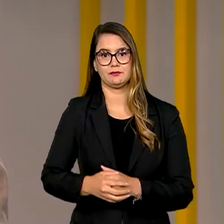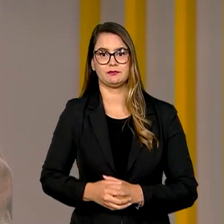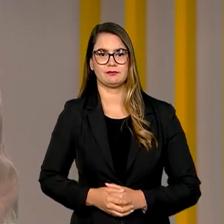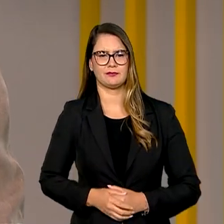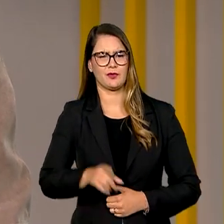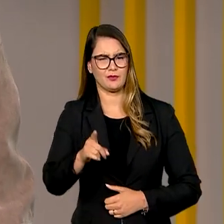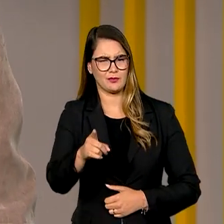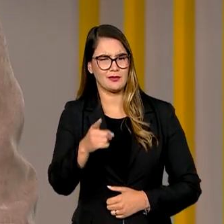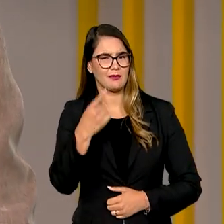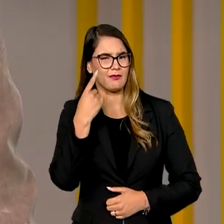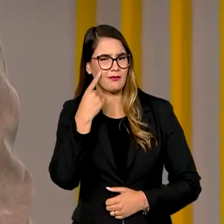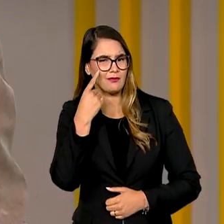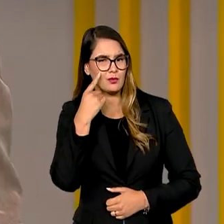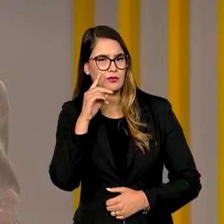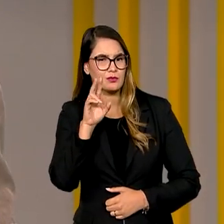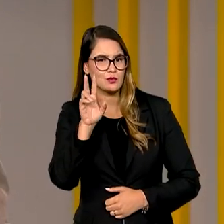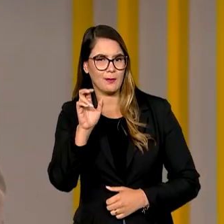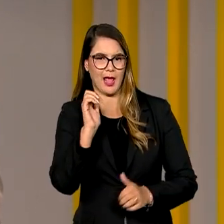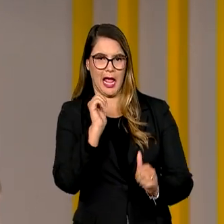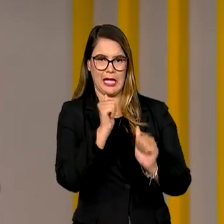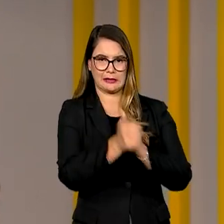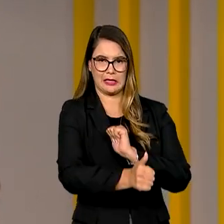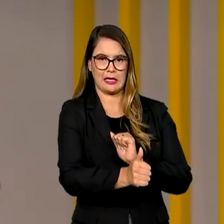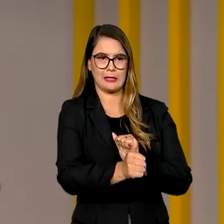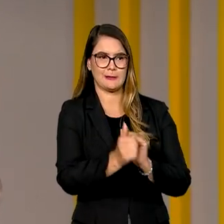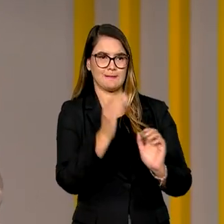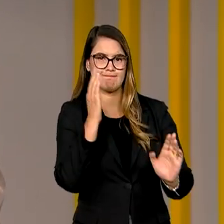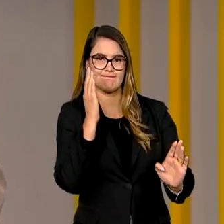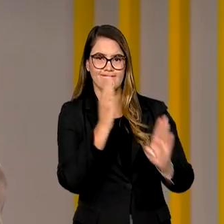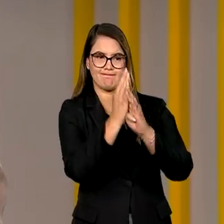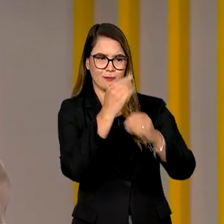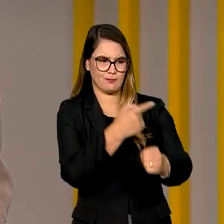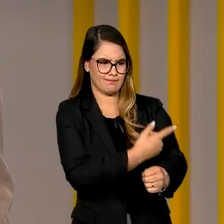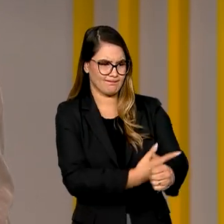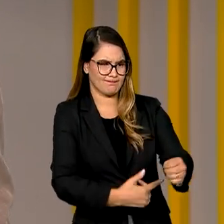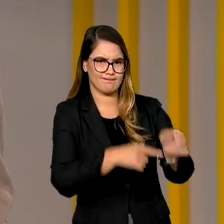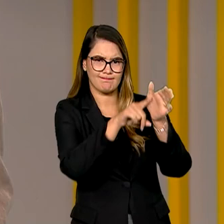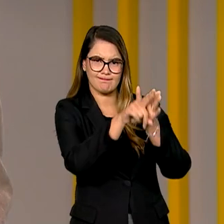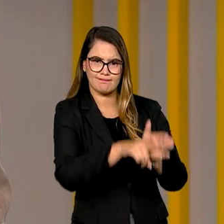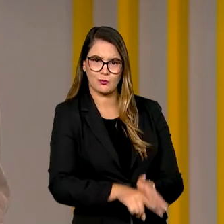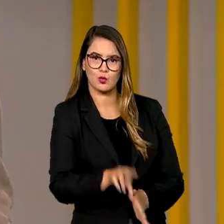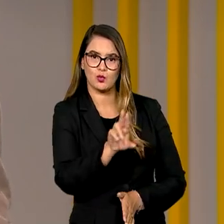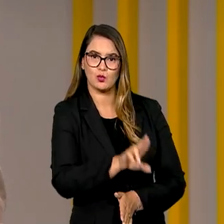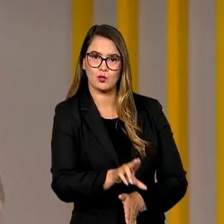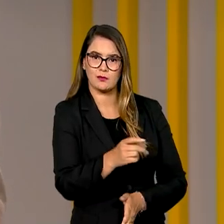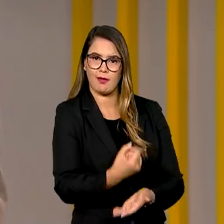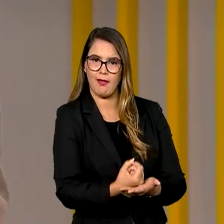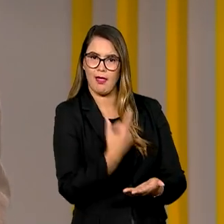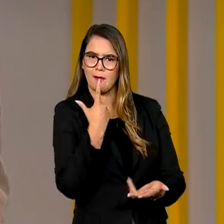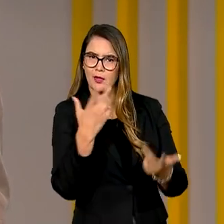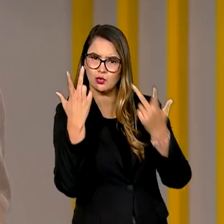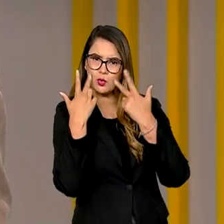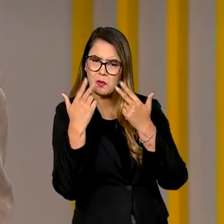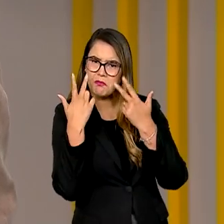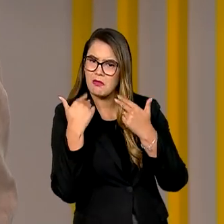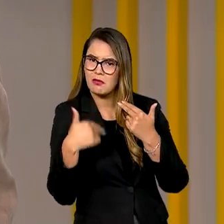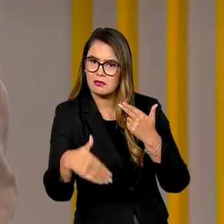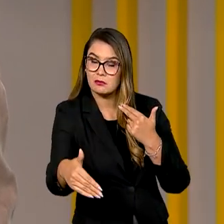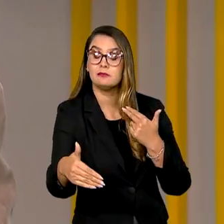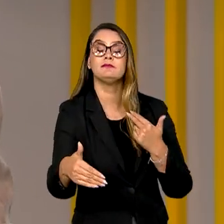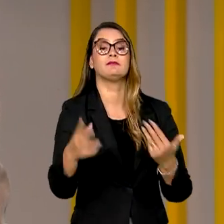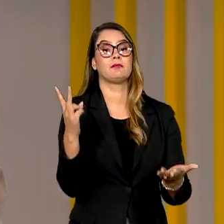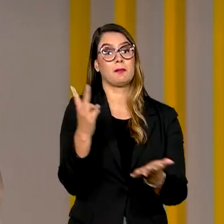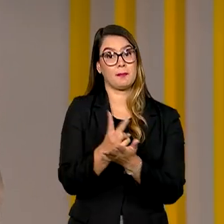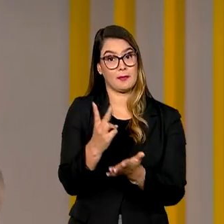Você já ouviu falar de atletas que são pegos no exame antidoping por consumirem remédios comuns? Pois é,